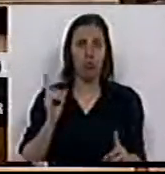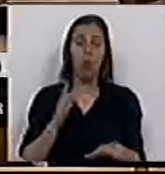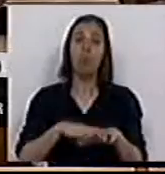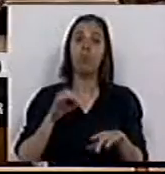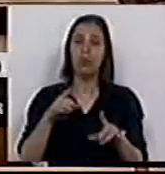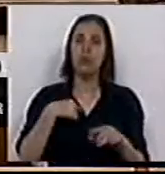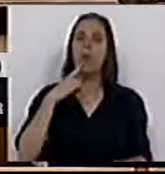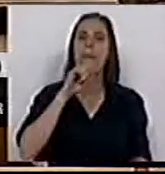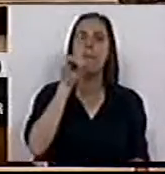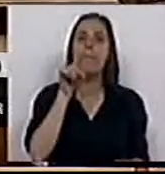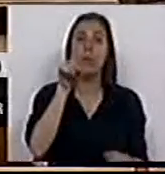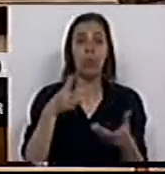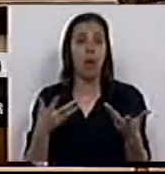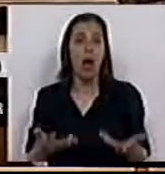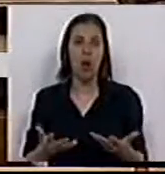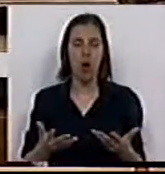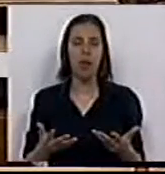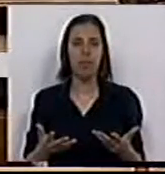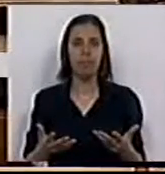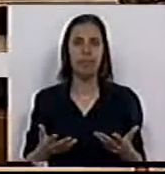por isso é que o questiono, neste momento.